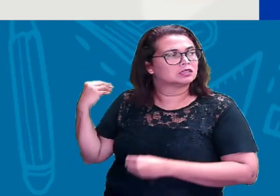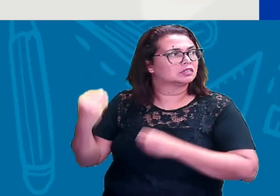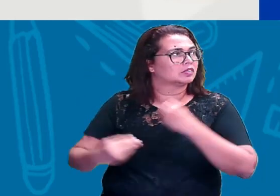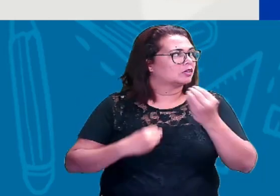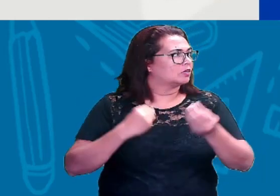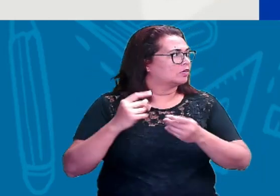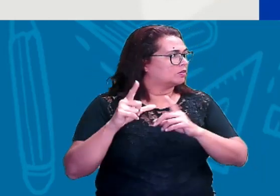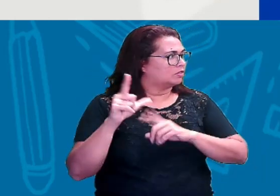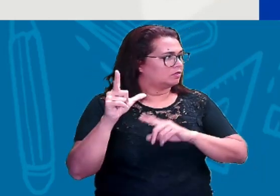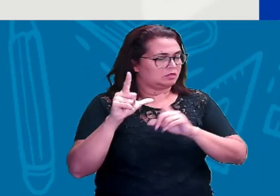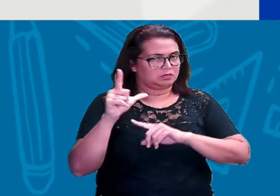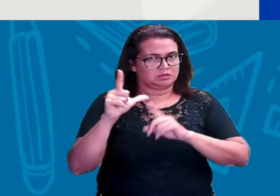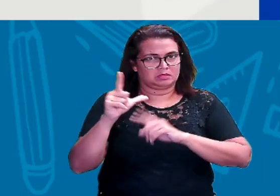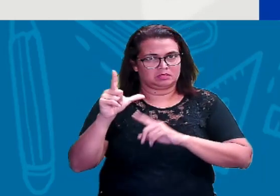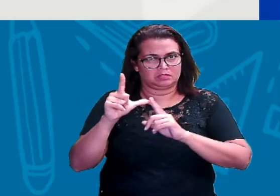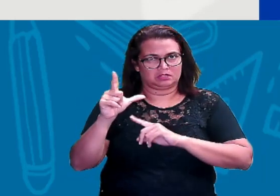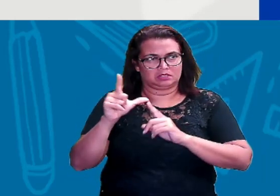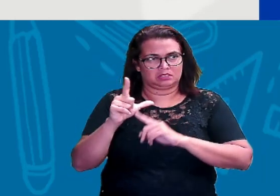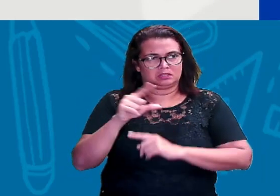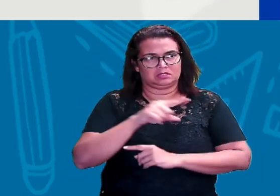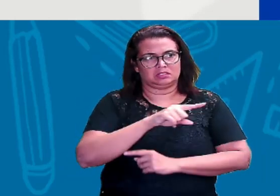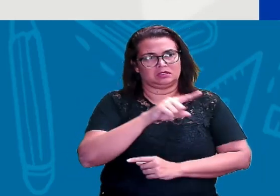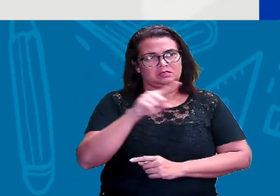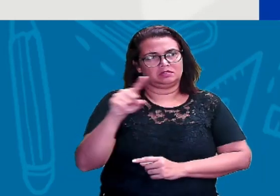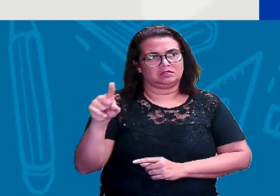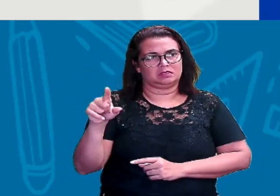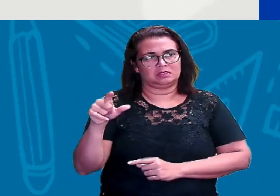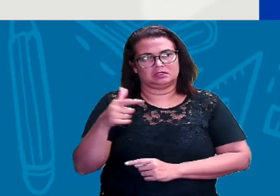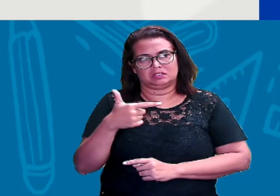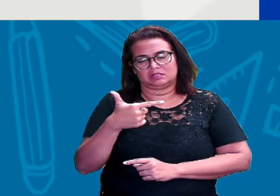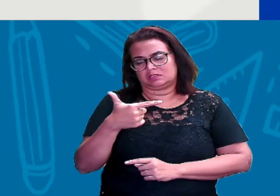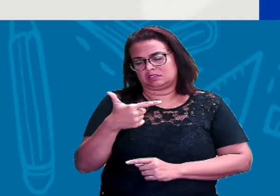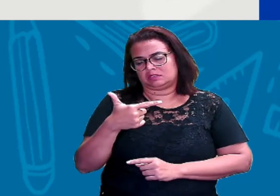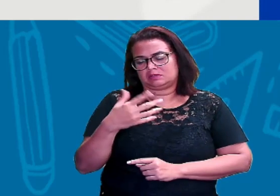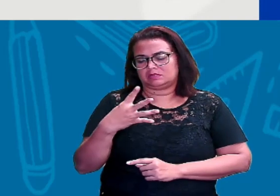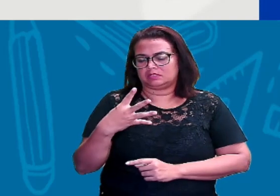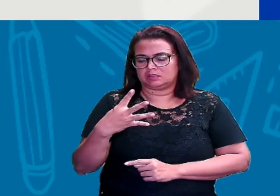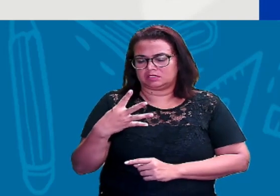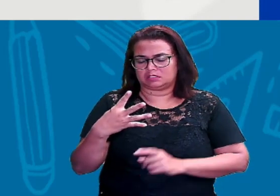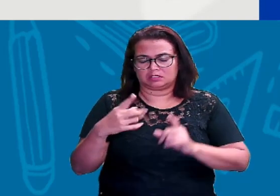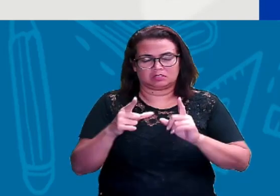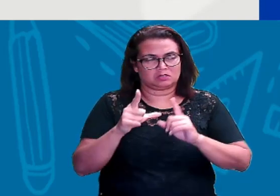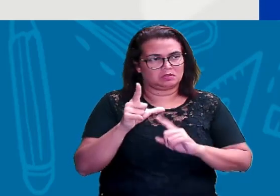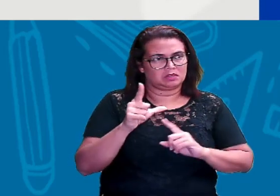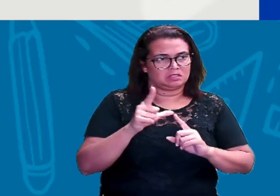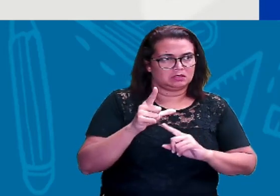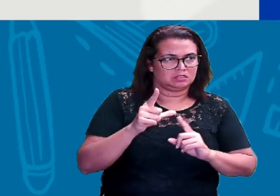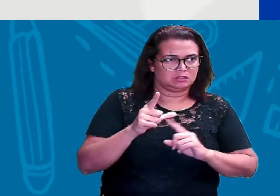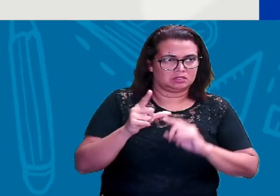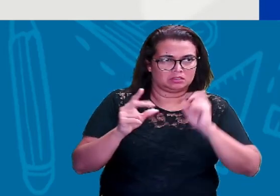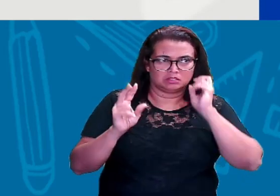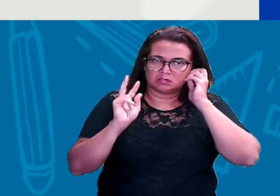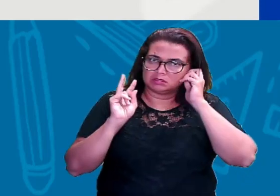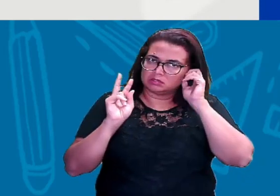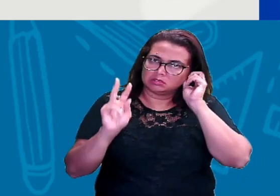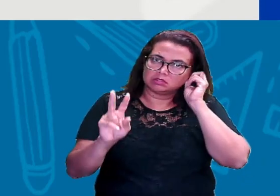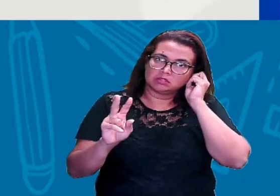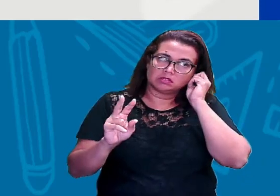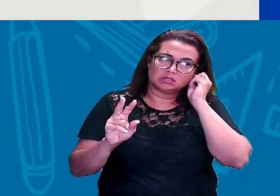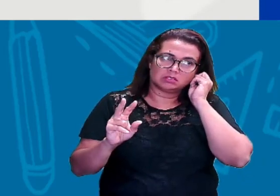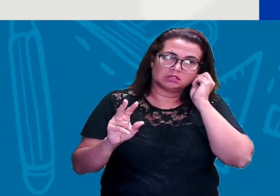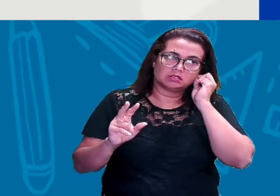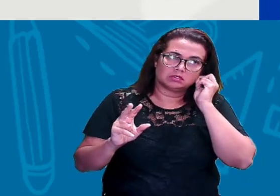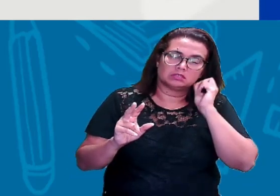letras. Se a gente der uma olhadinha, 24 letras e se a gente olha esse alfabeto agora, a gente